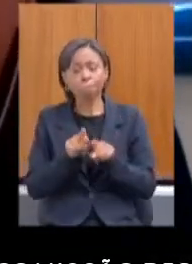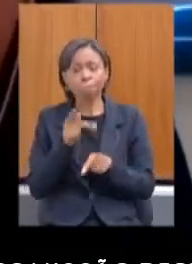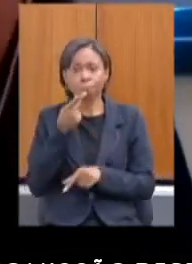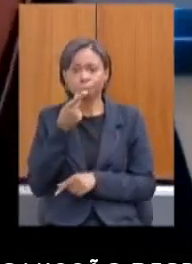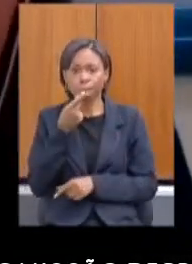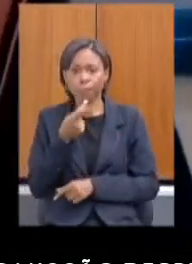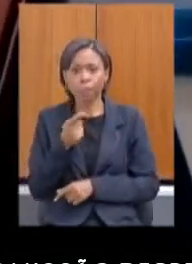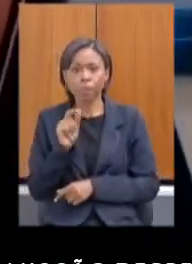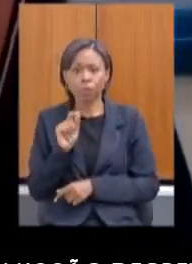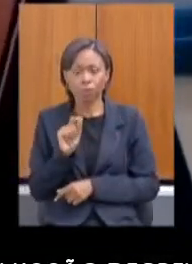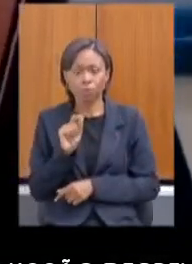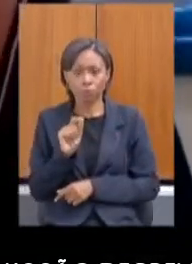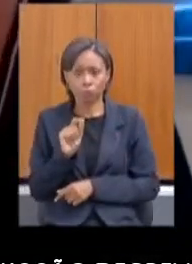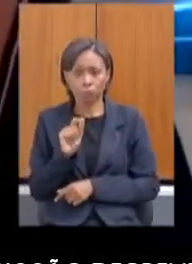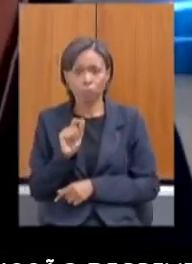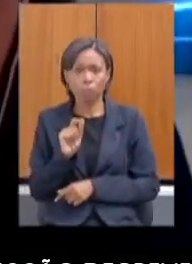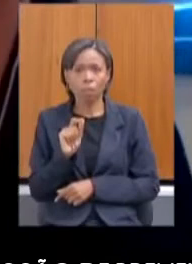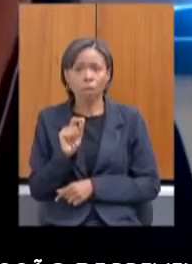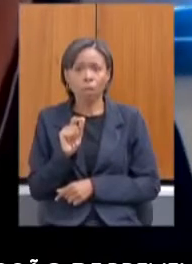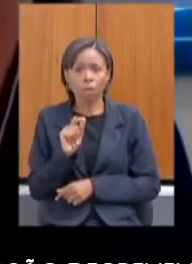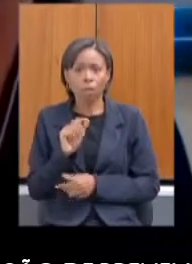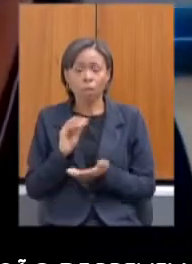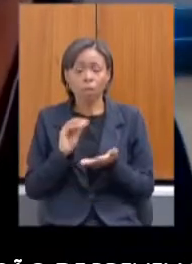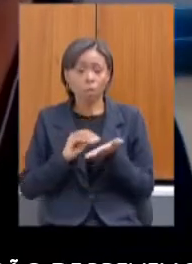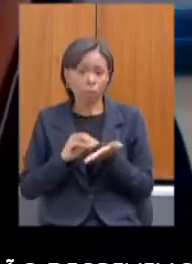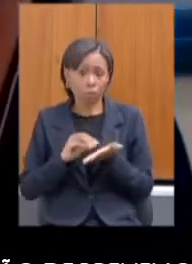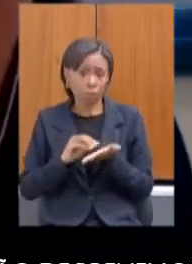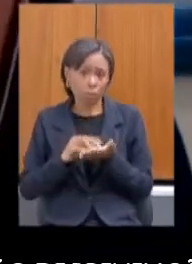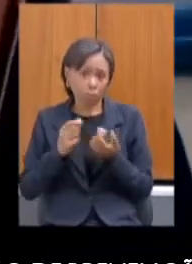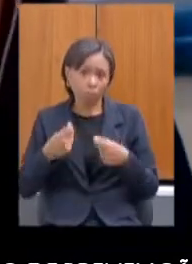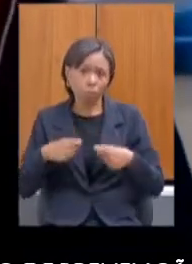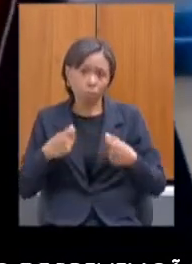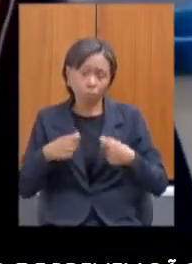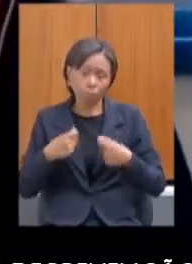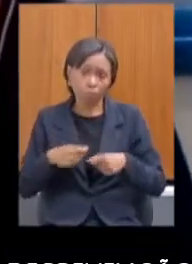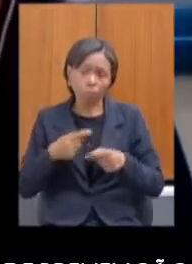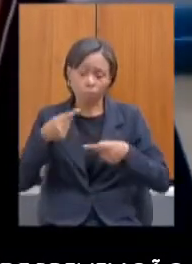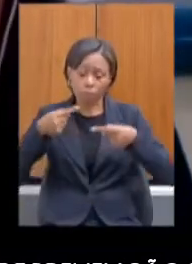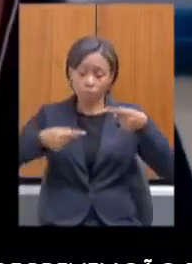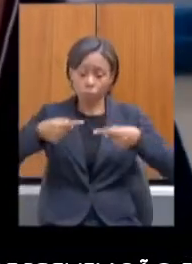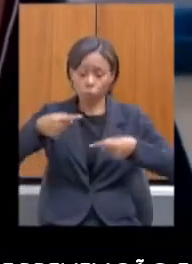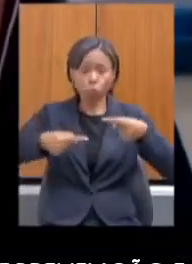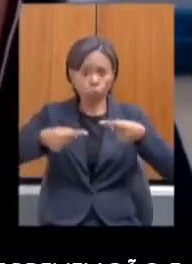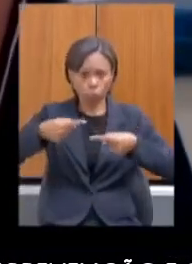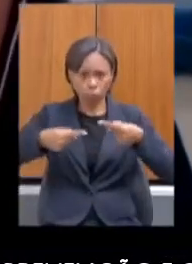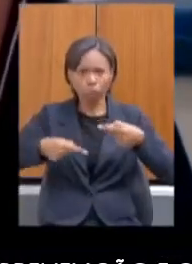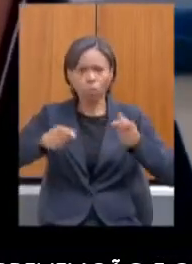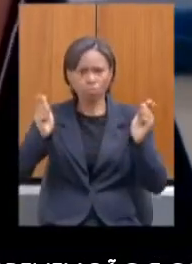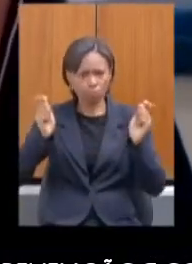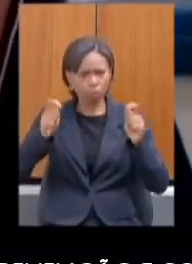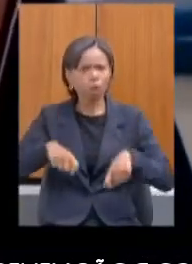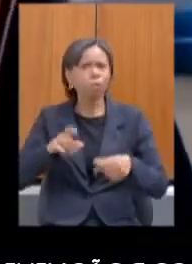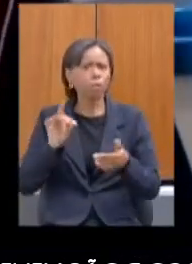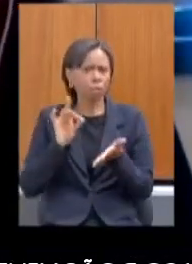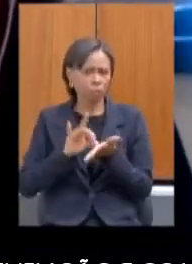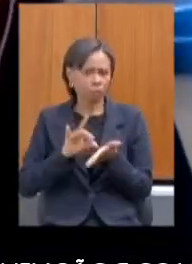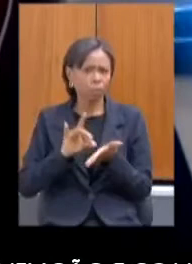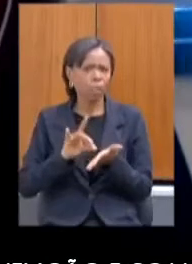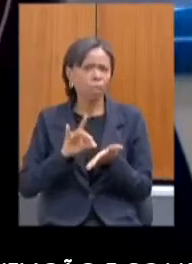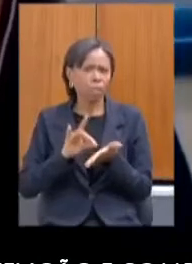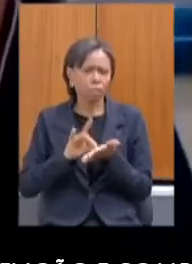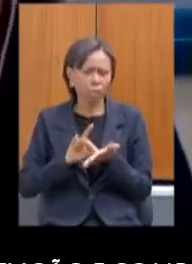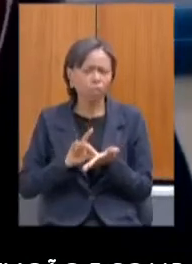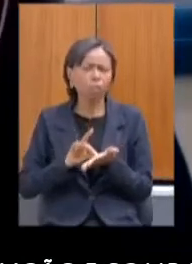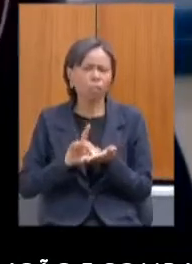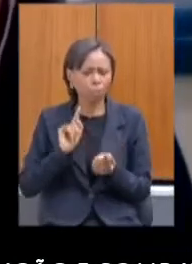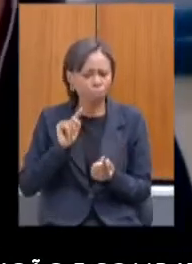necessidade de fazer com que as políticas possam de fato chegar na ponta para que